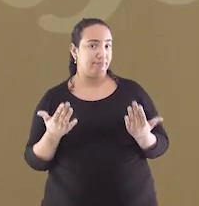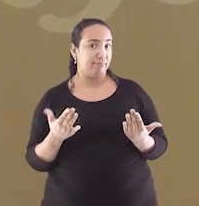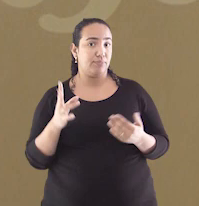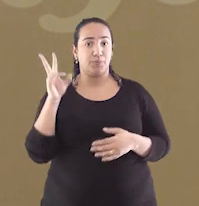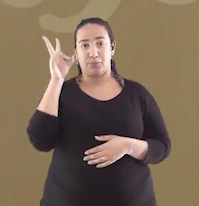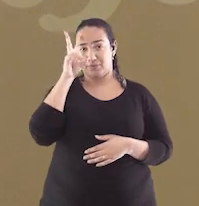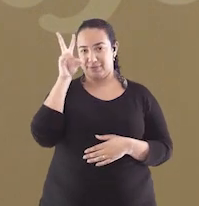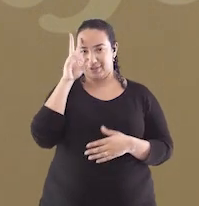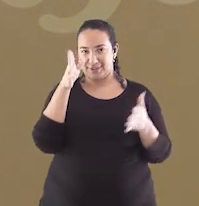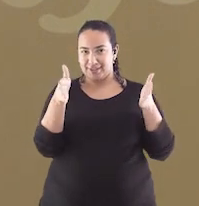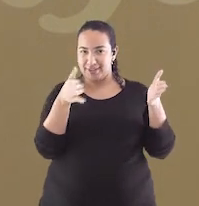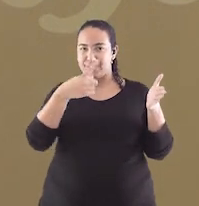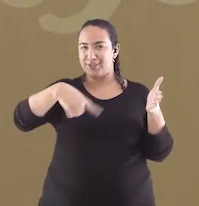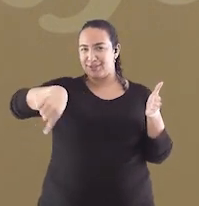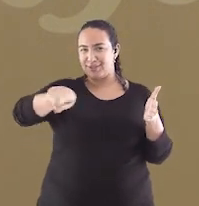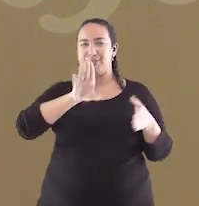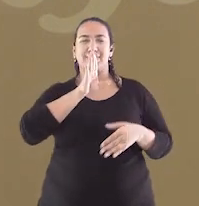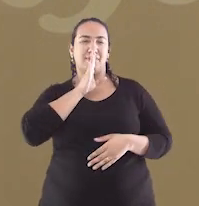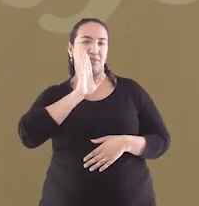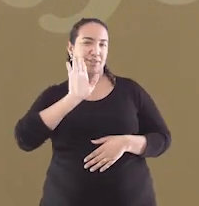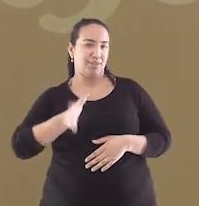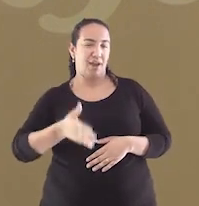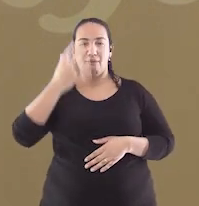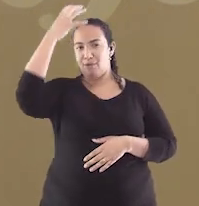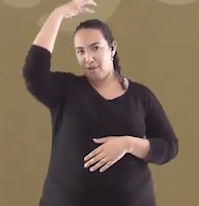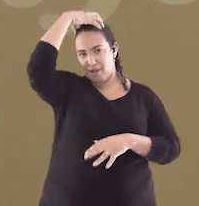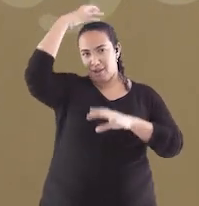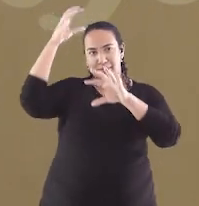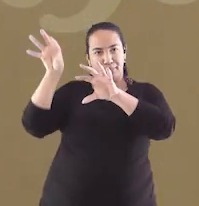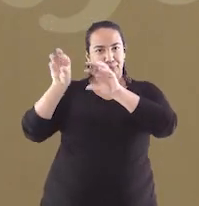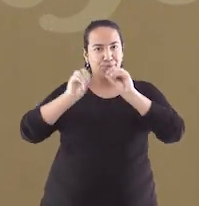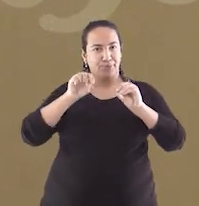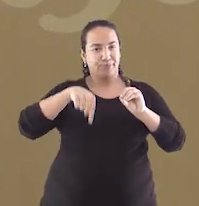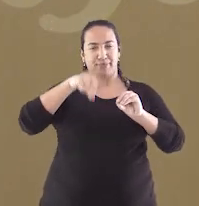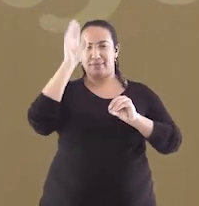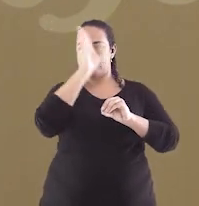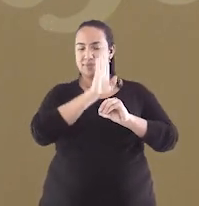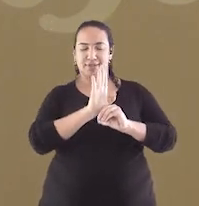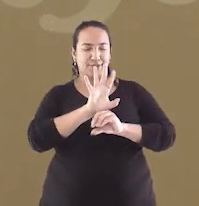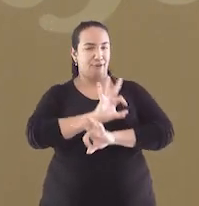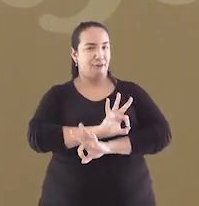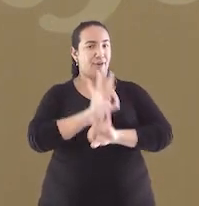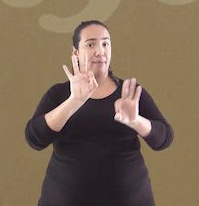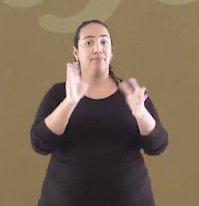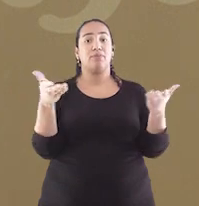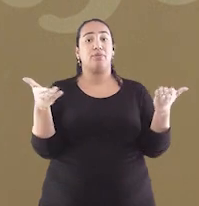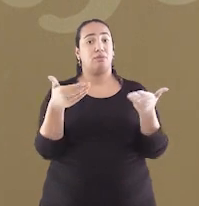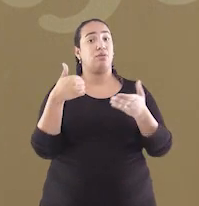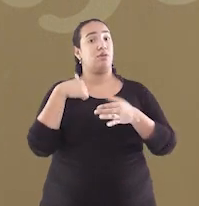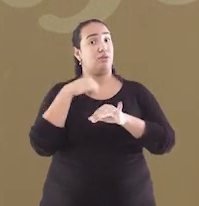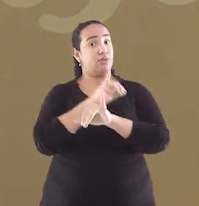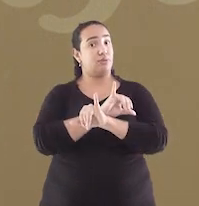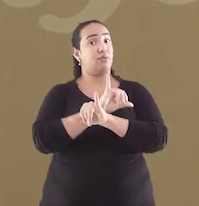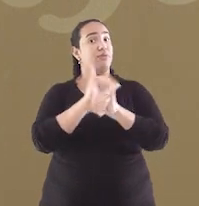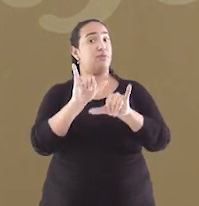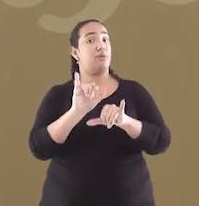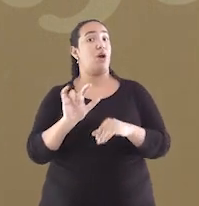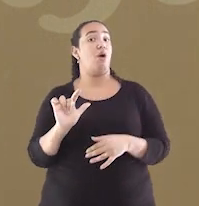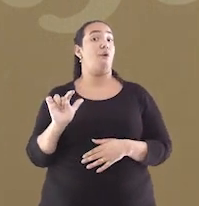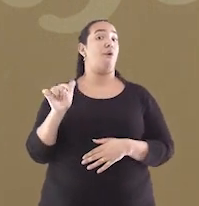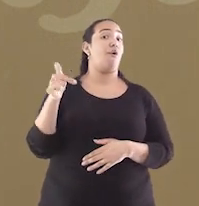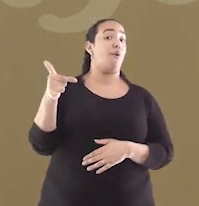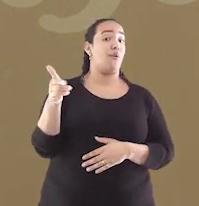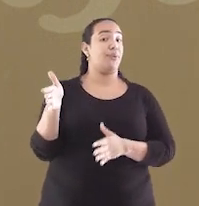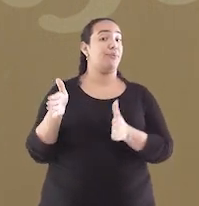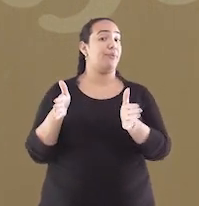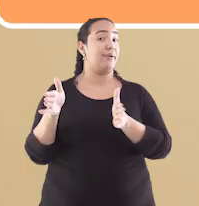parte dessa história a gente já sabe. Dom João veio para o Brasil e fica tudo bem. Agora eu vou contar para vocês a outra parte